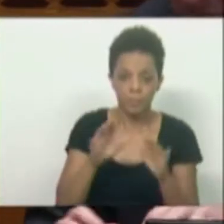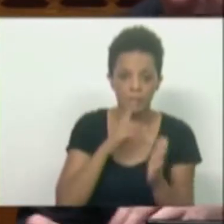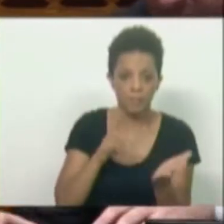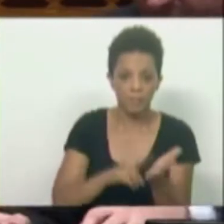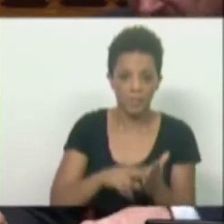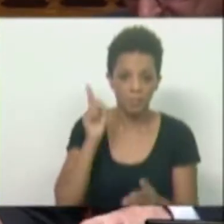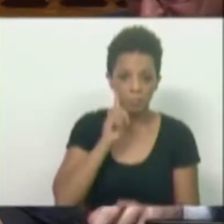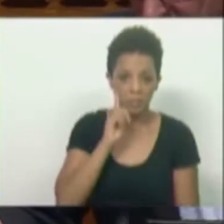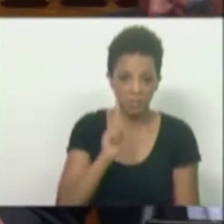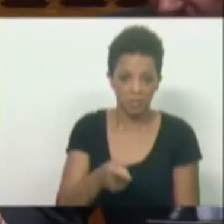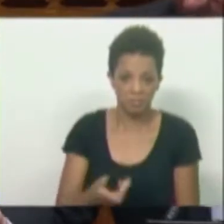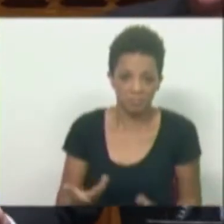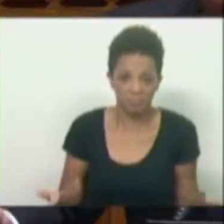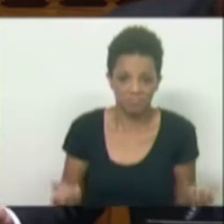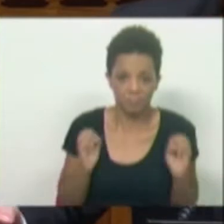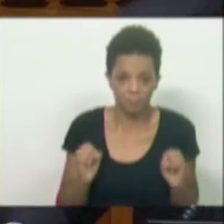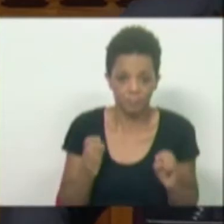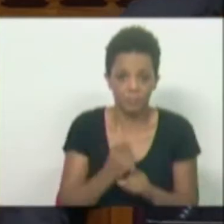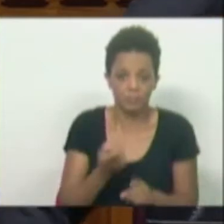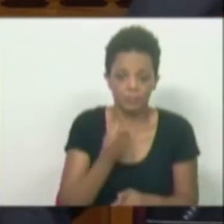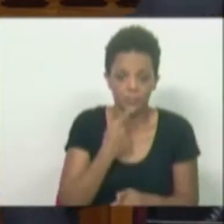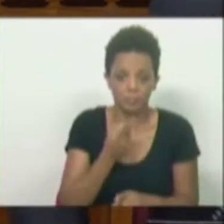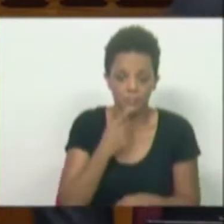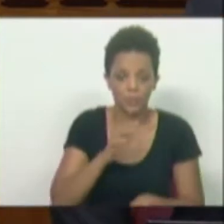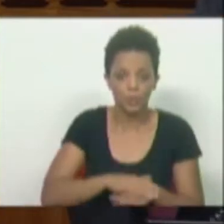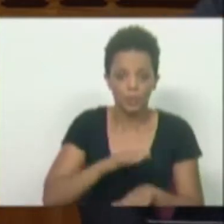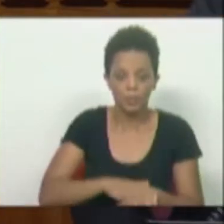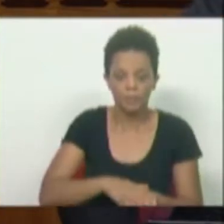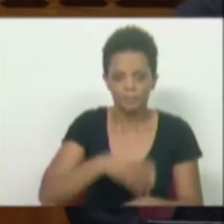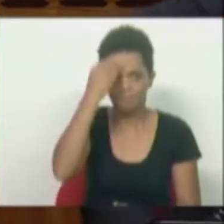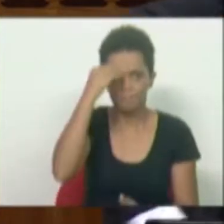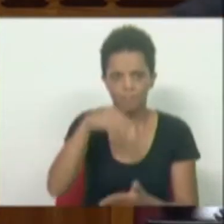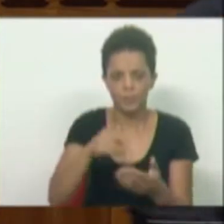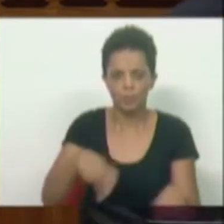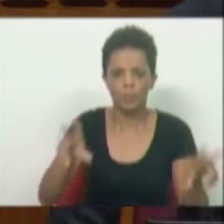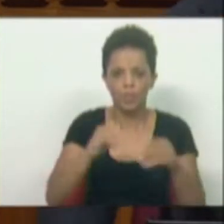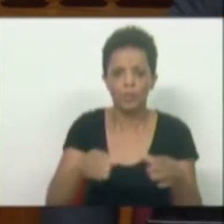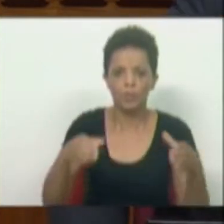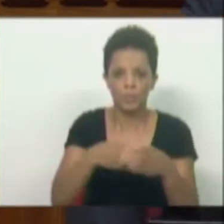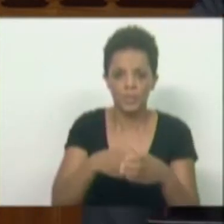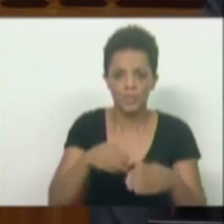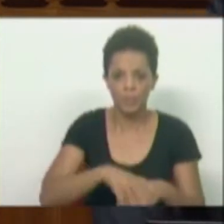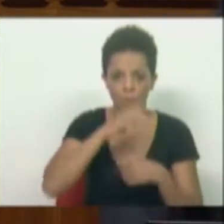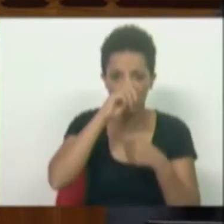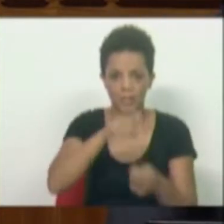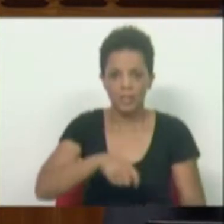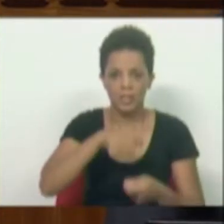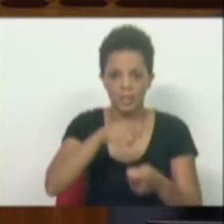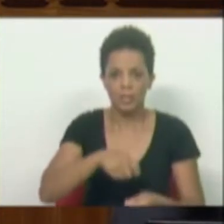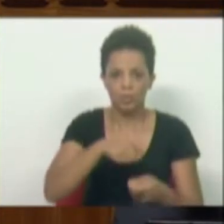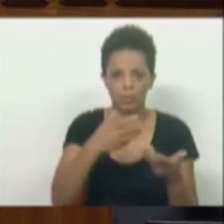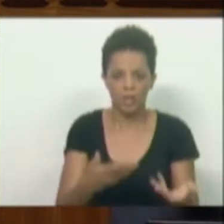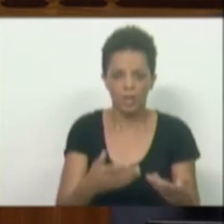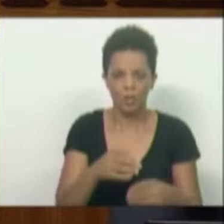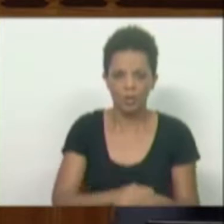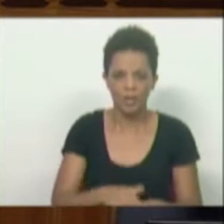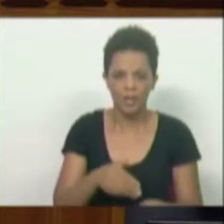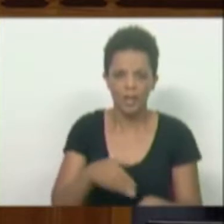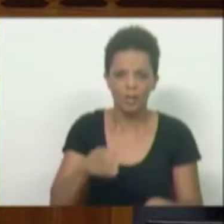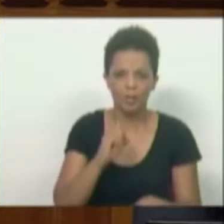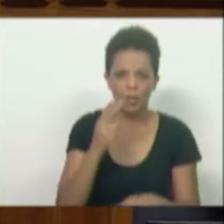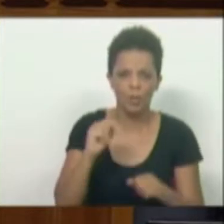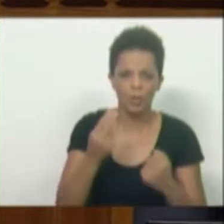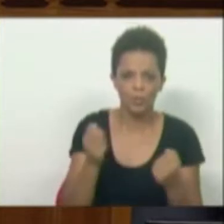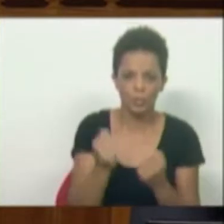interessam para nada, porque percebemos, nas intervenções até se inventou uma nova comissão de inquérito sobre agricultura, enxertada agora em época de outono,